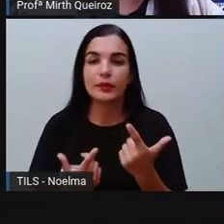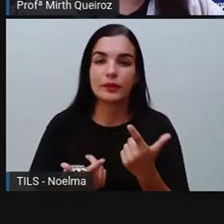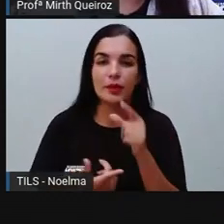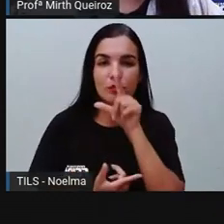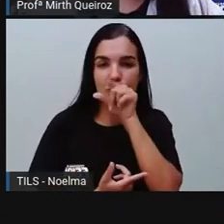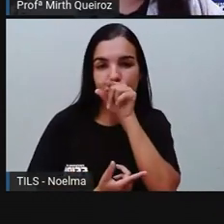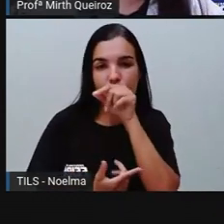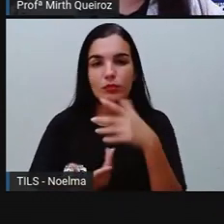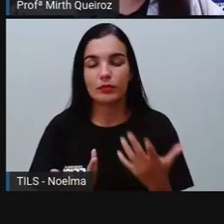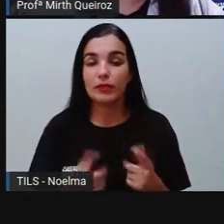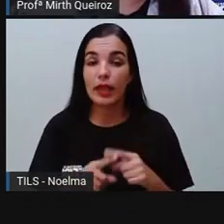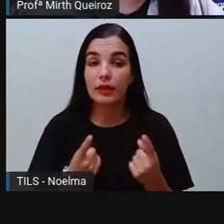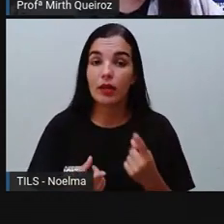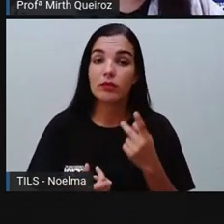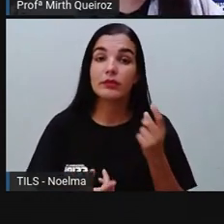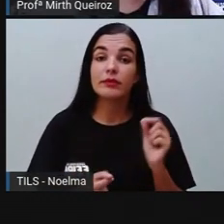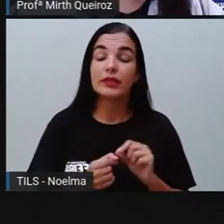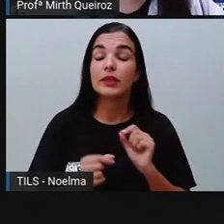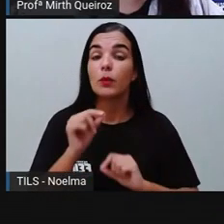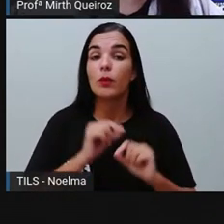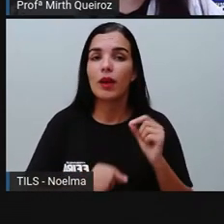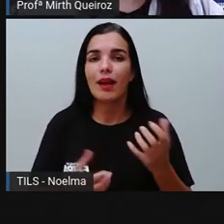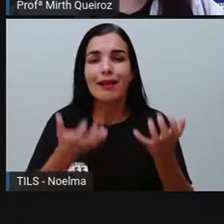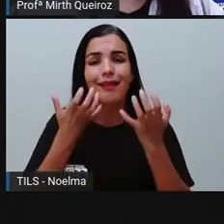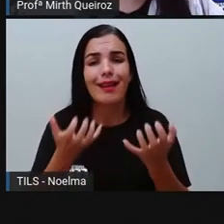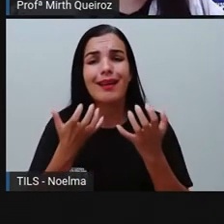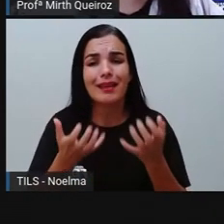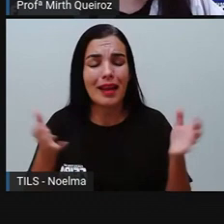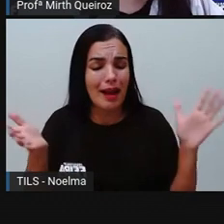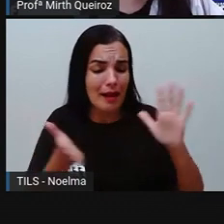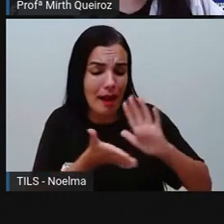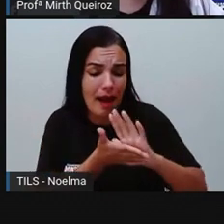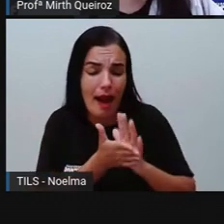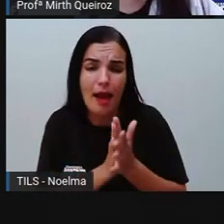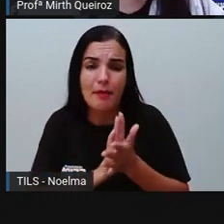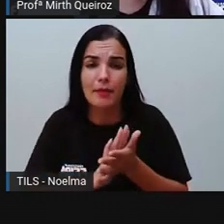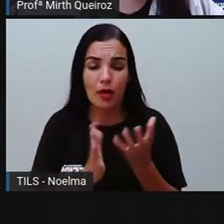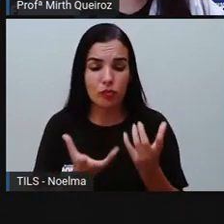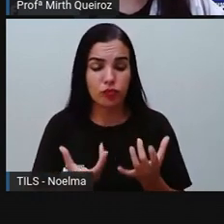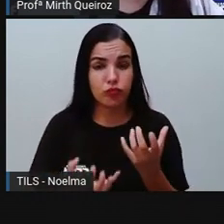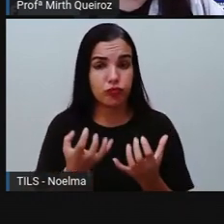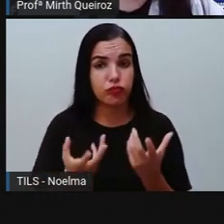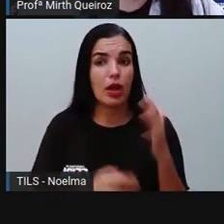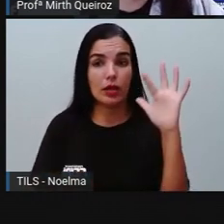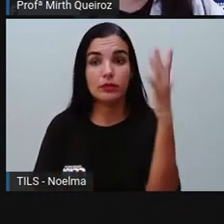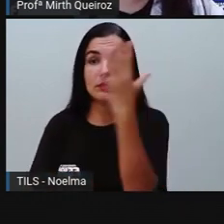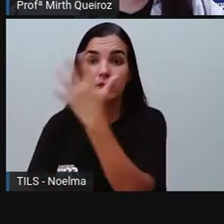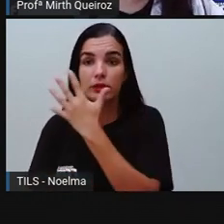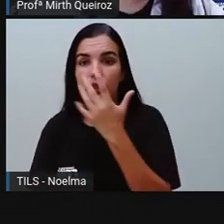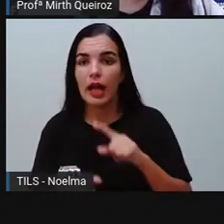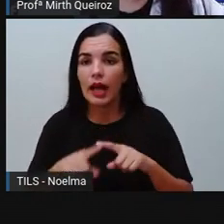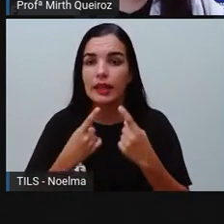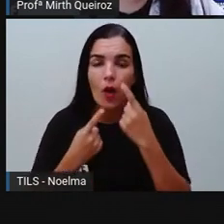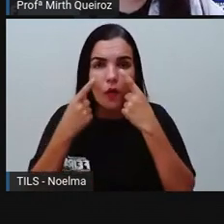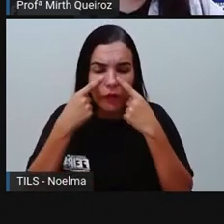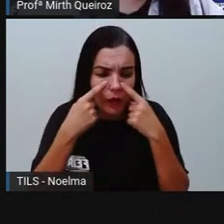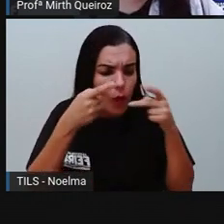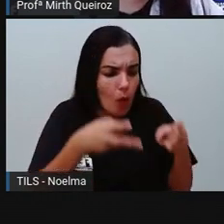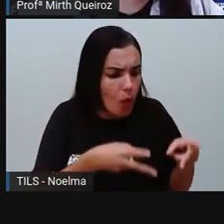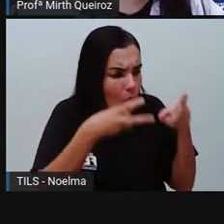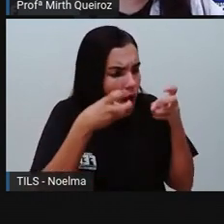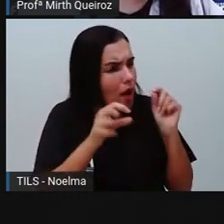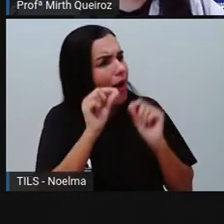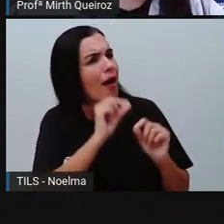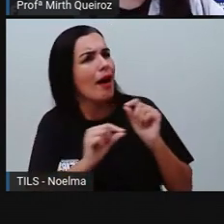bico, tentando aí apagar as chamas da floresta. Vendo a cena, a anta